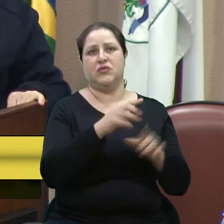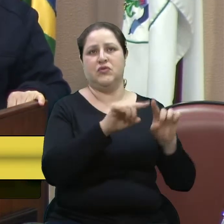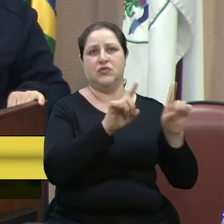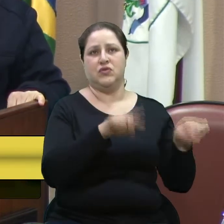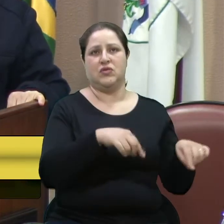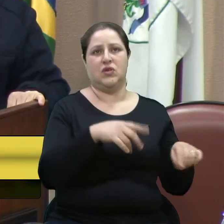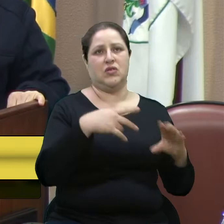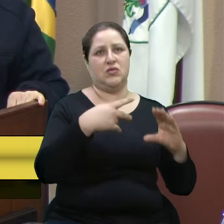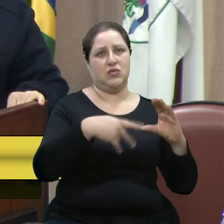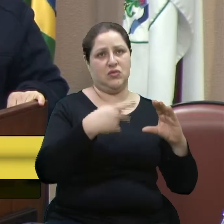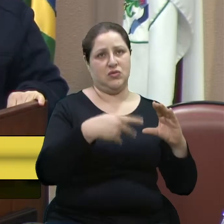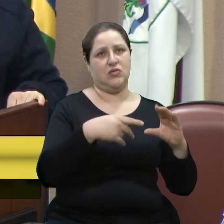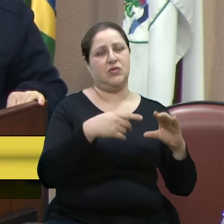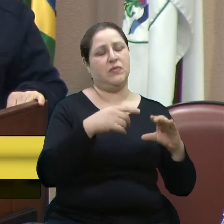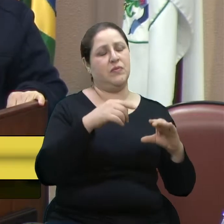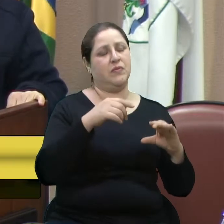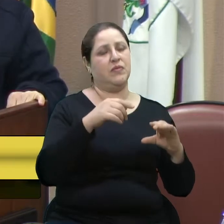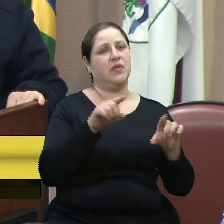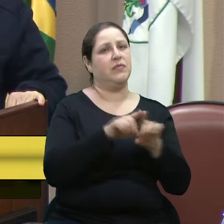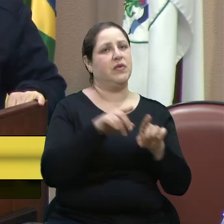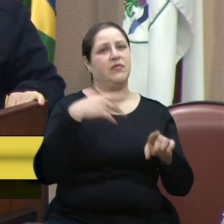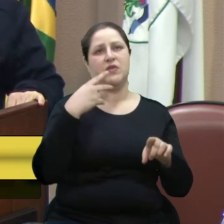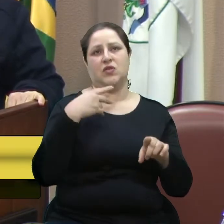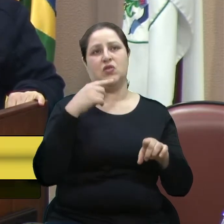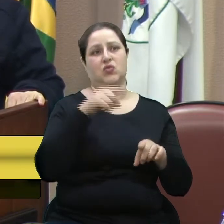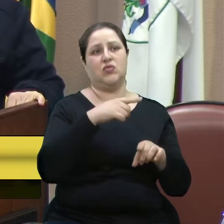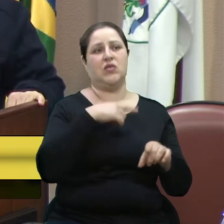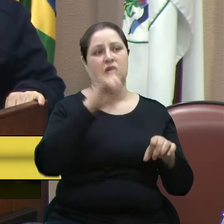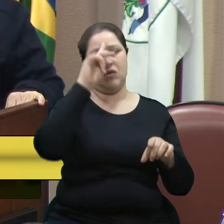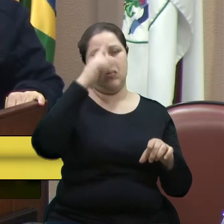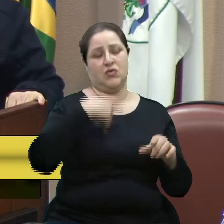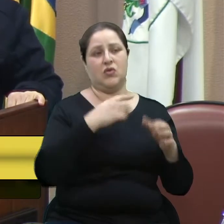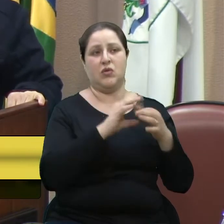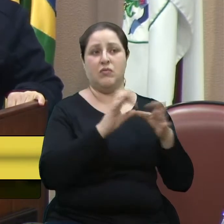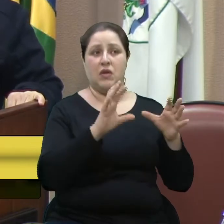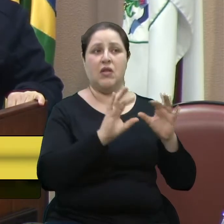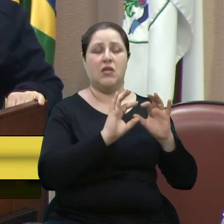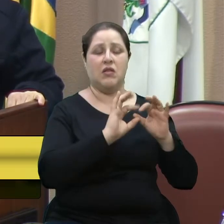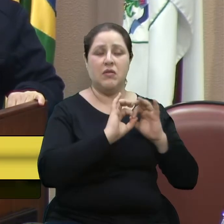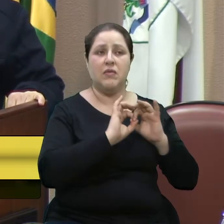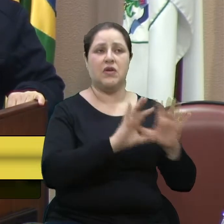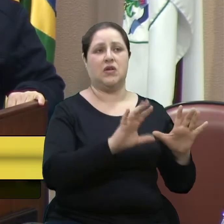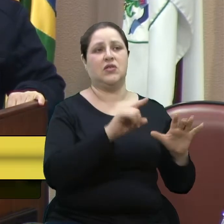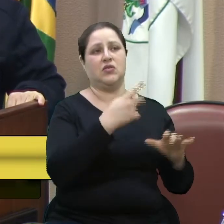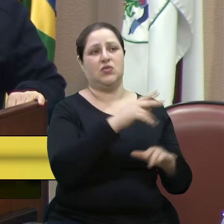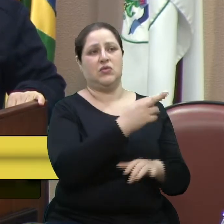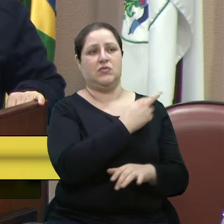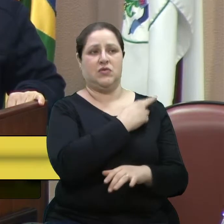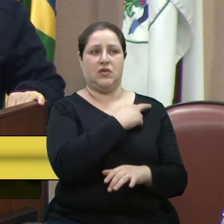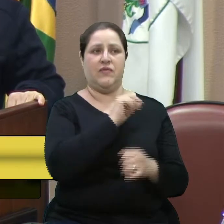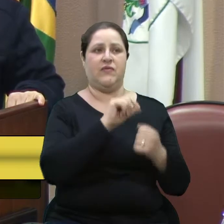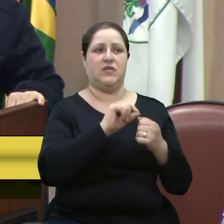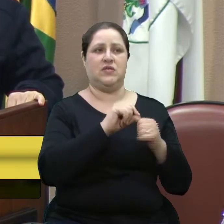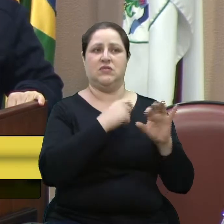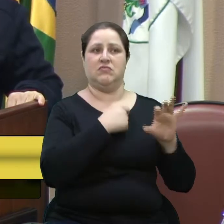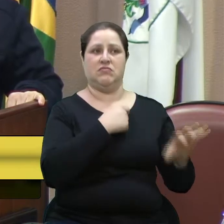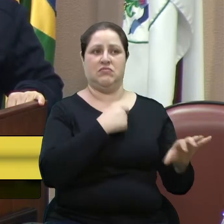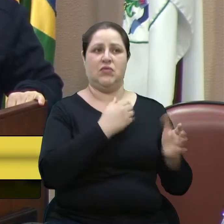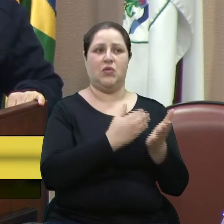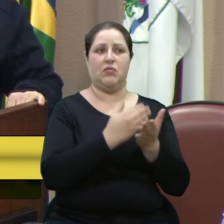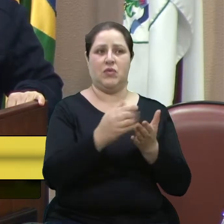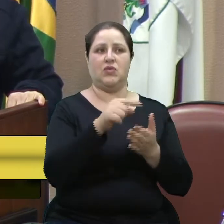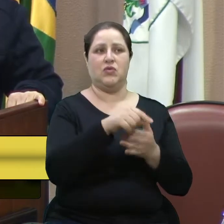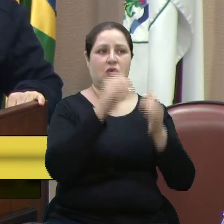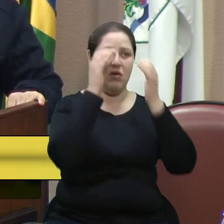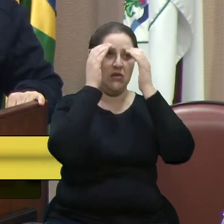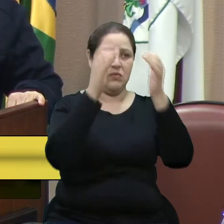O senhor tem autonomia para isso, a liberdade, e é o dever do senhor fazer isso. Então começamos por aí, o senhor tem respeito